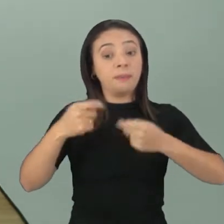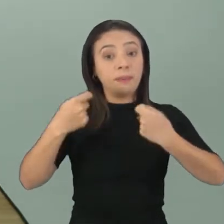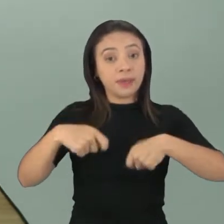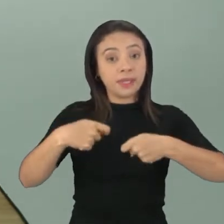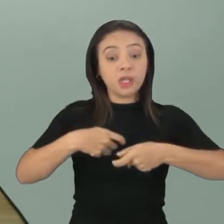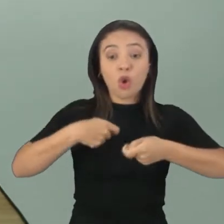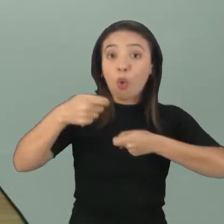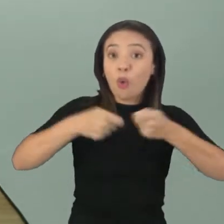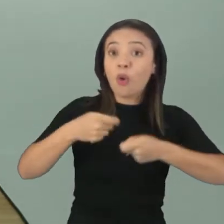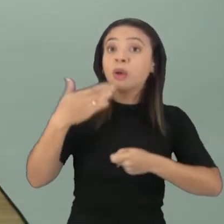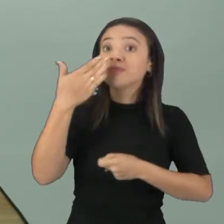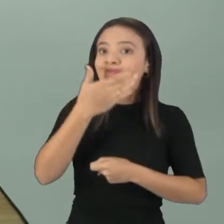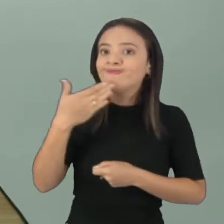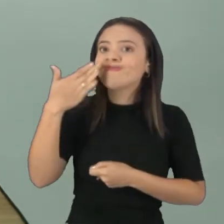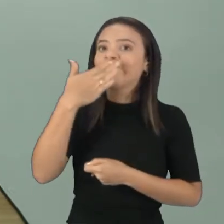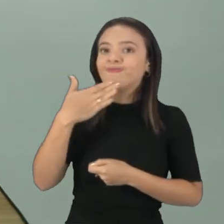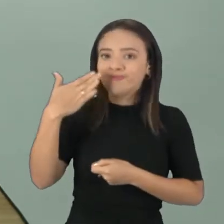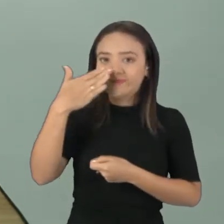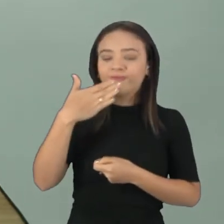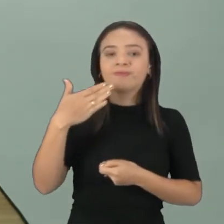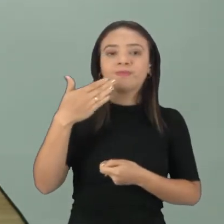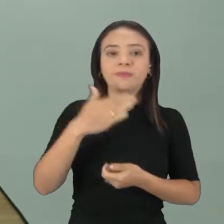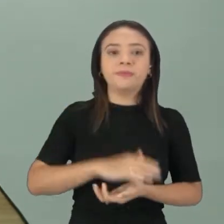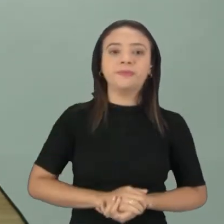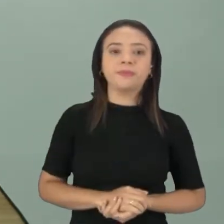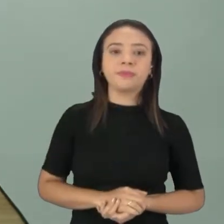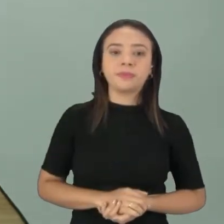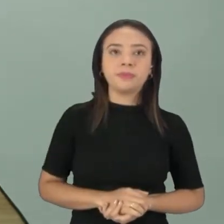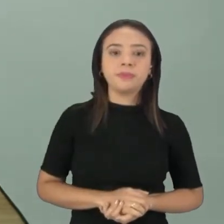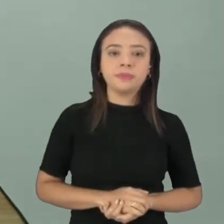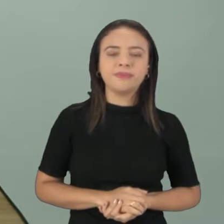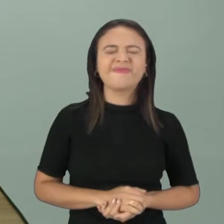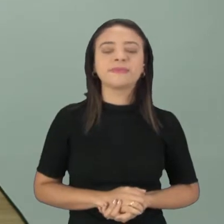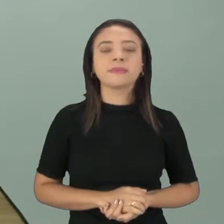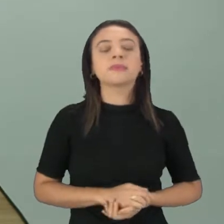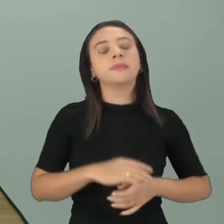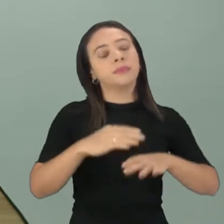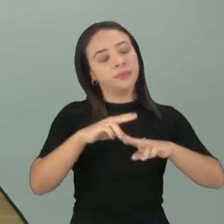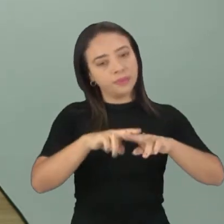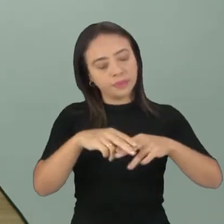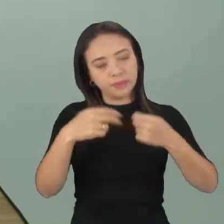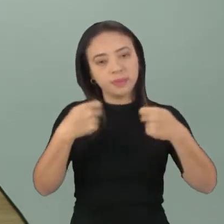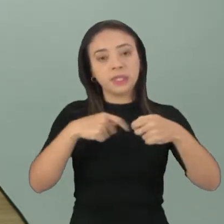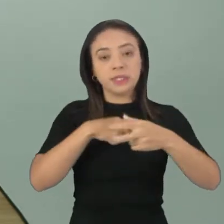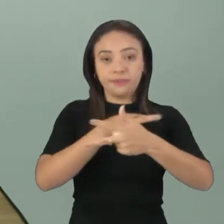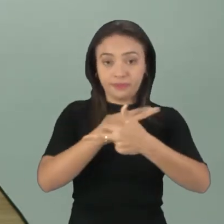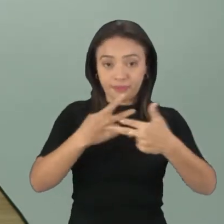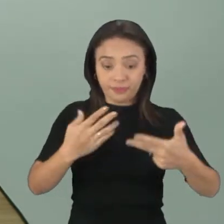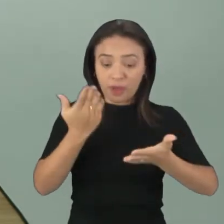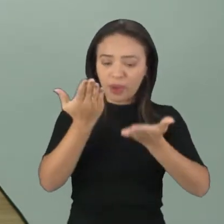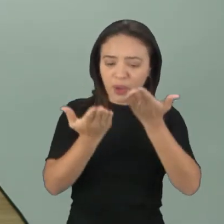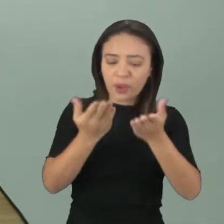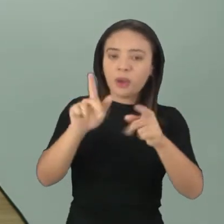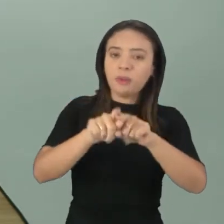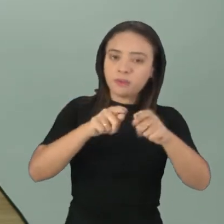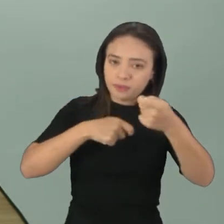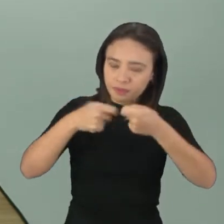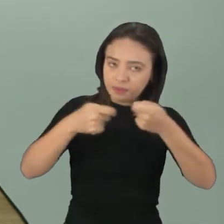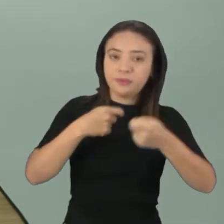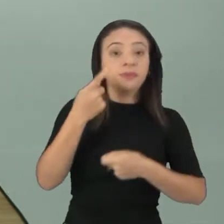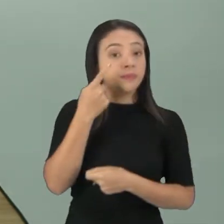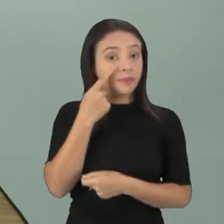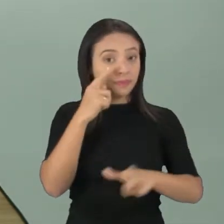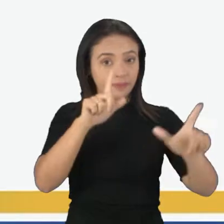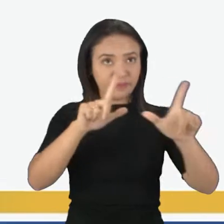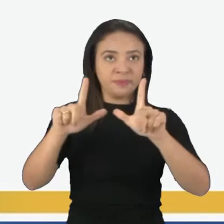ser no açúcar, tá? Então, lembre-se que tem que ter a variedade, o equilíbrio e a moderação. Vamos aqui na